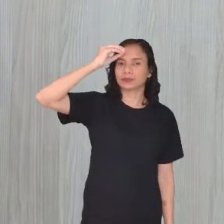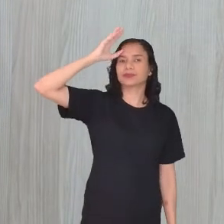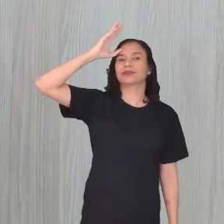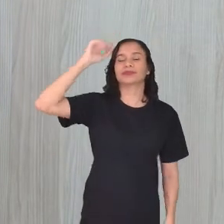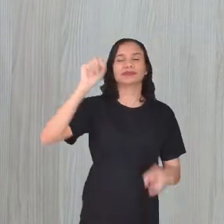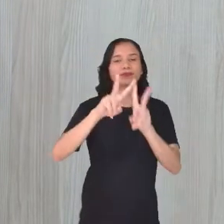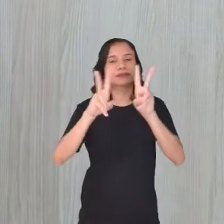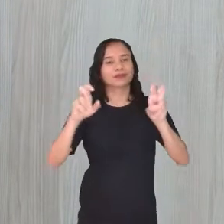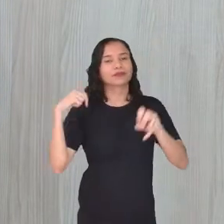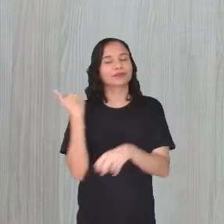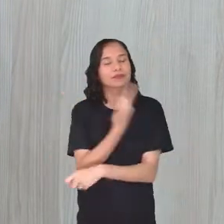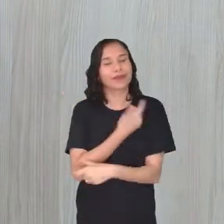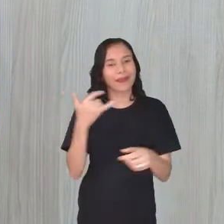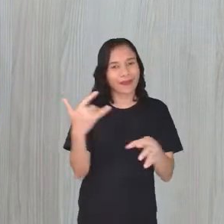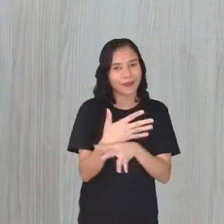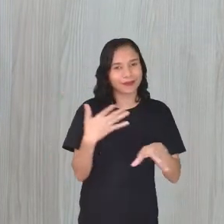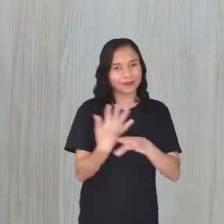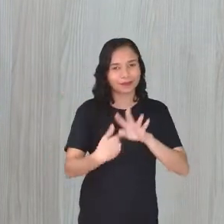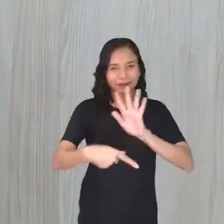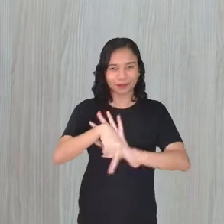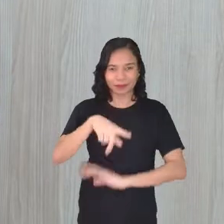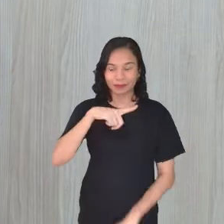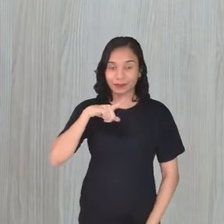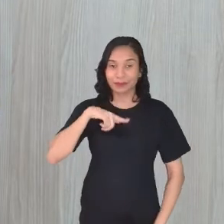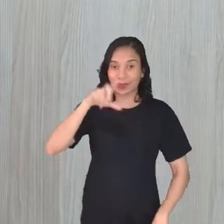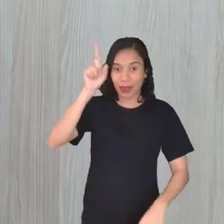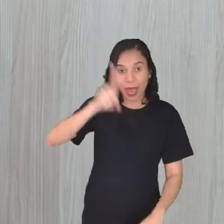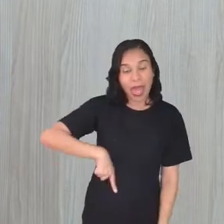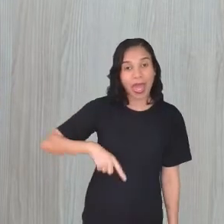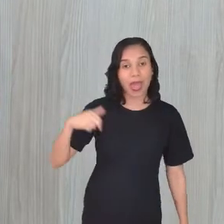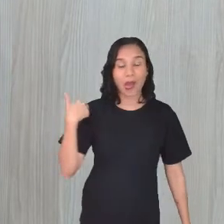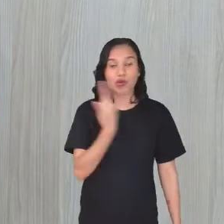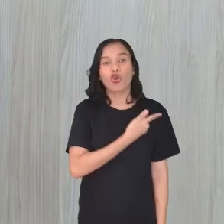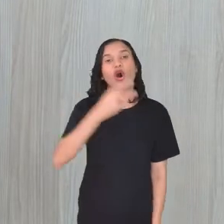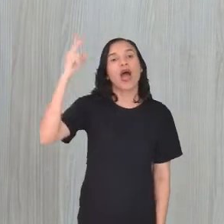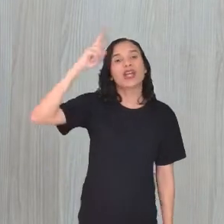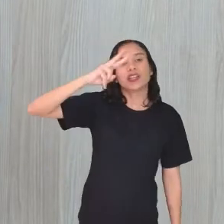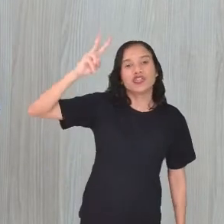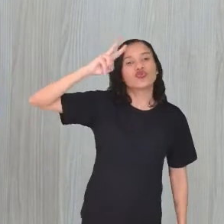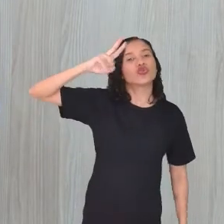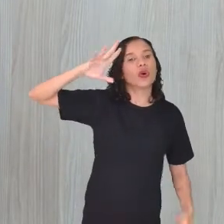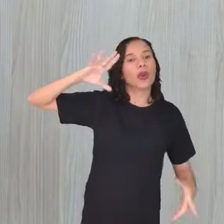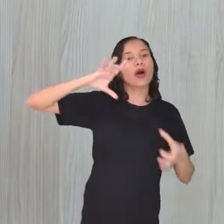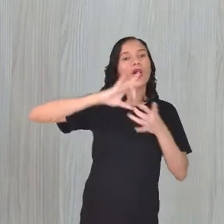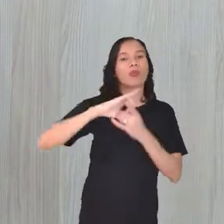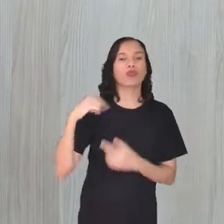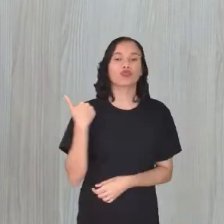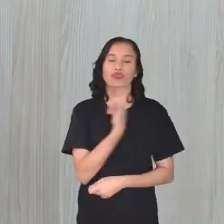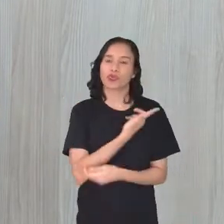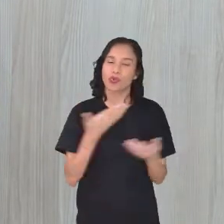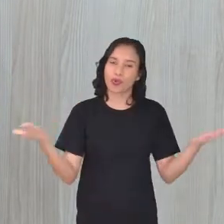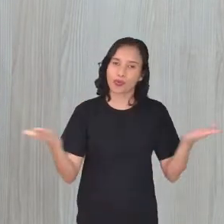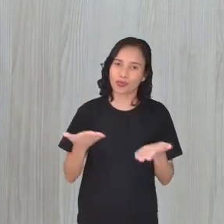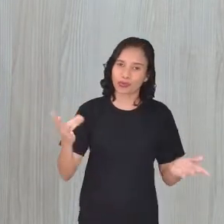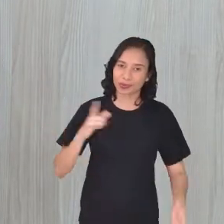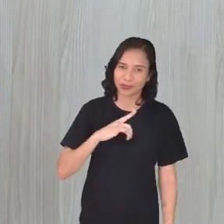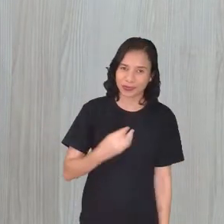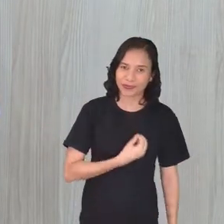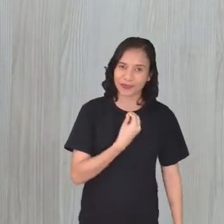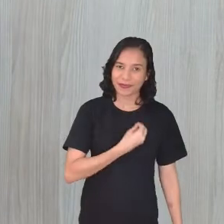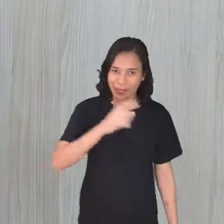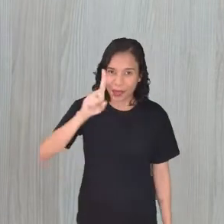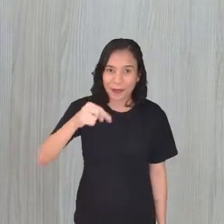cidade, sobre a nossa história, né? Porque a história, gente, ela faz de nós o que somos hoje, não é verdade?